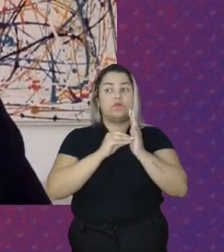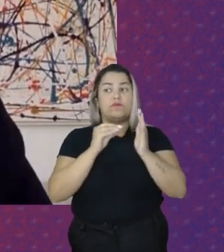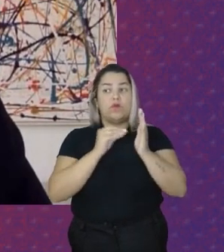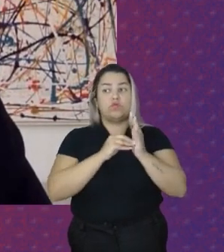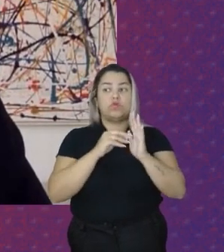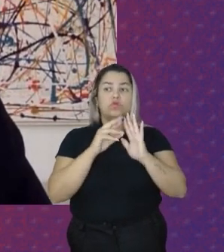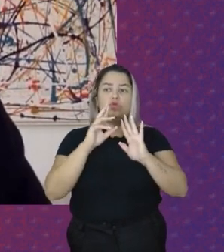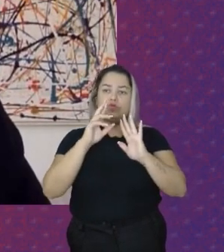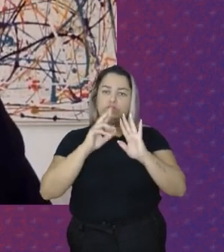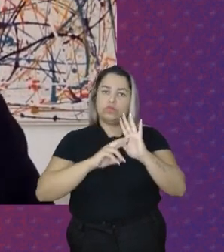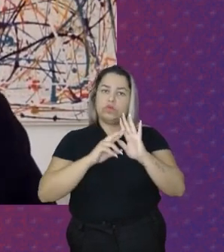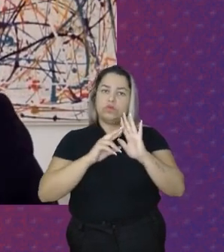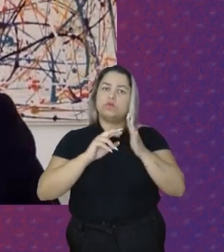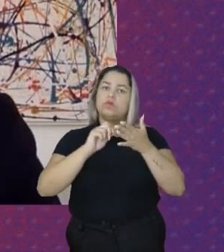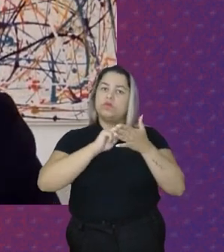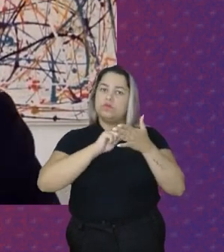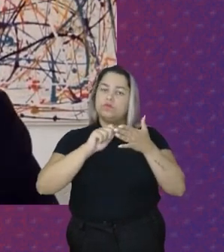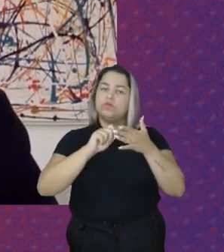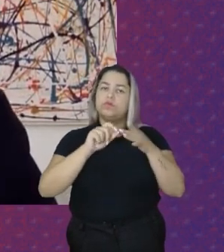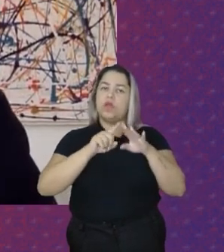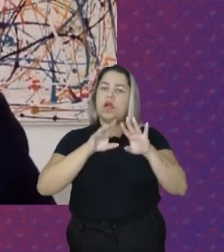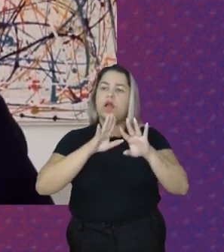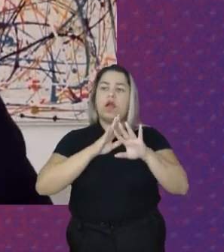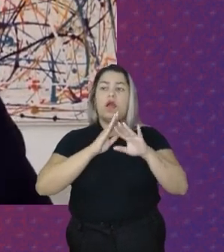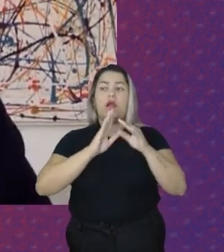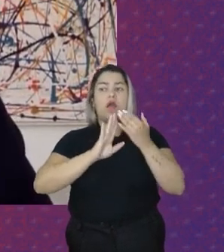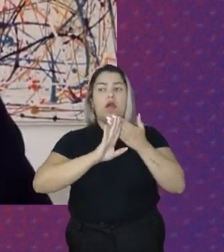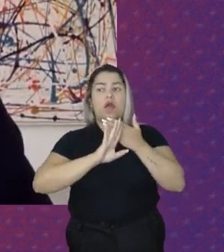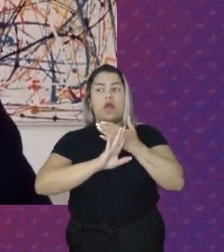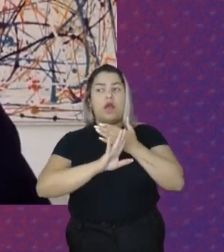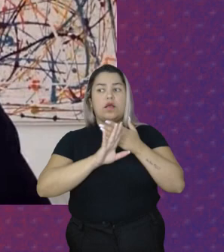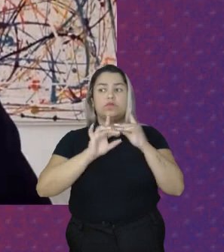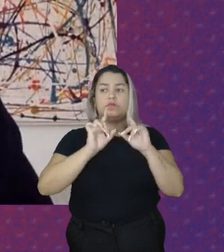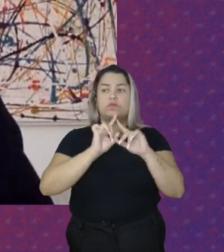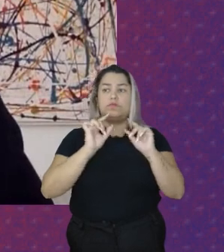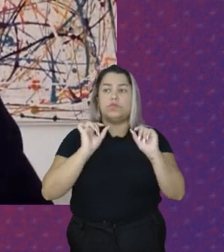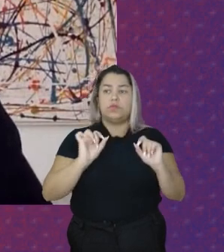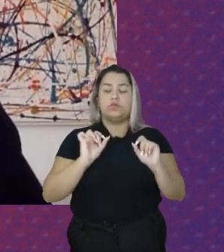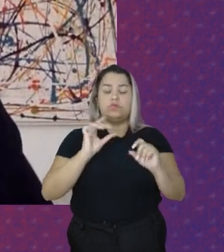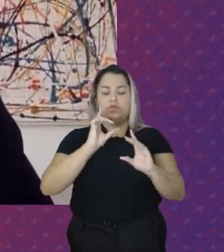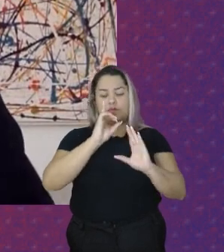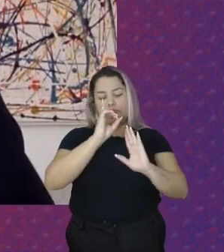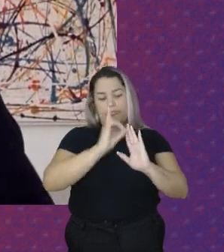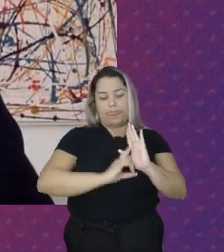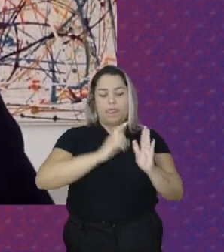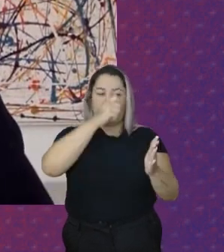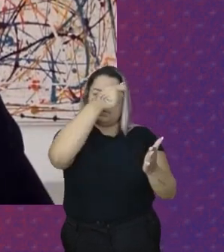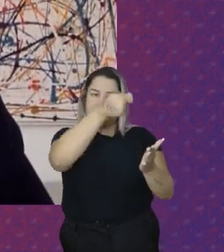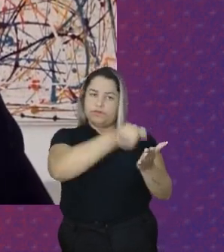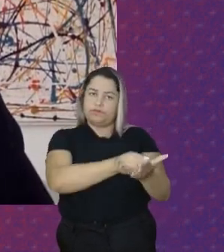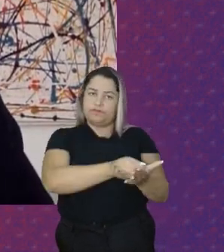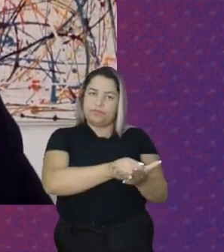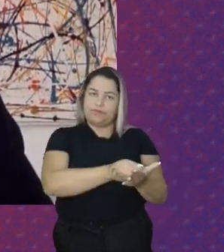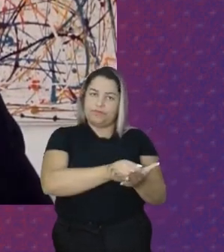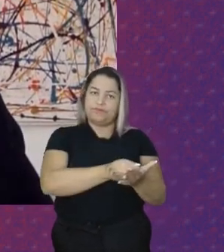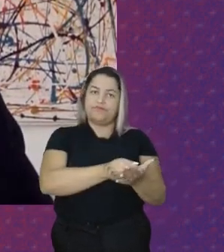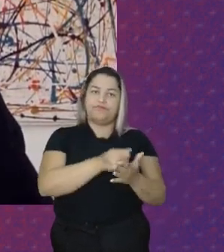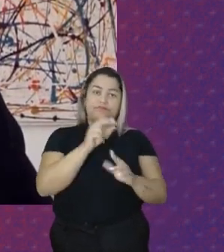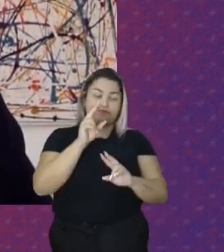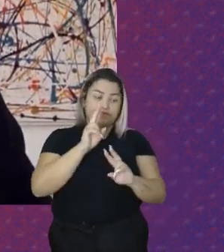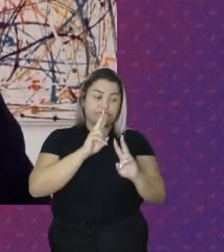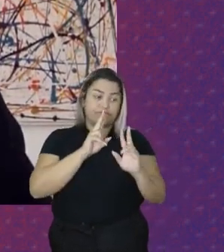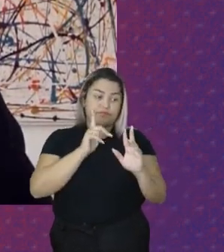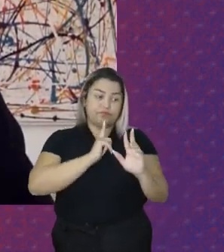registro Em carteira Acaba Afastando A incidência De direitos E obrigações Previstas Na